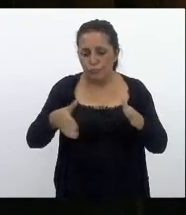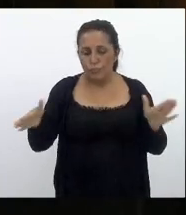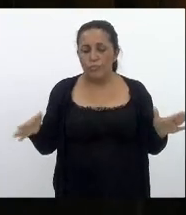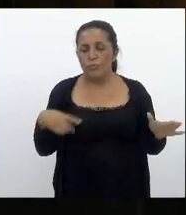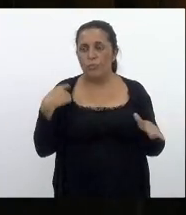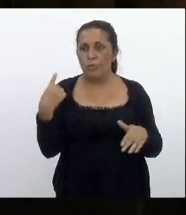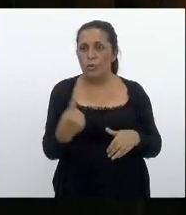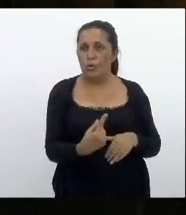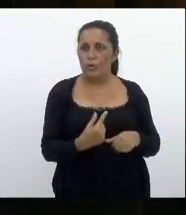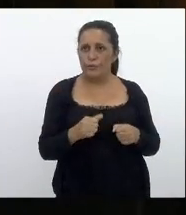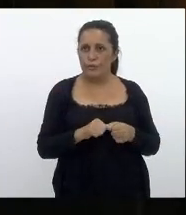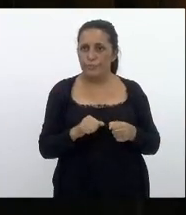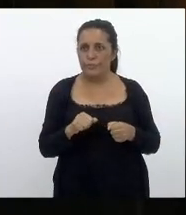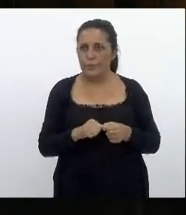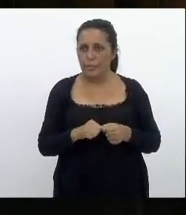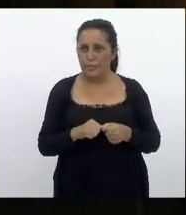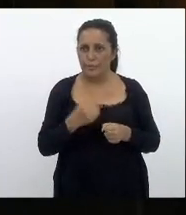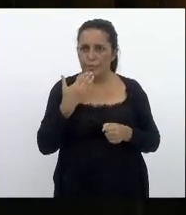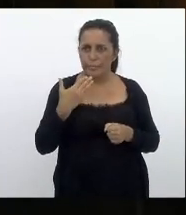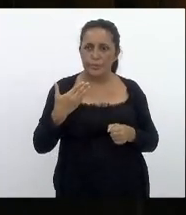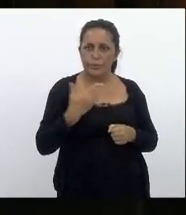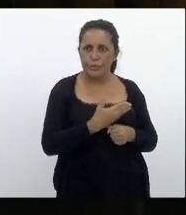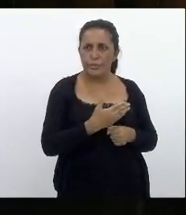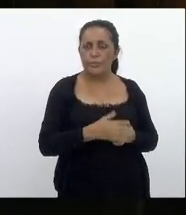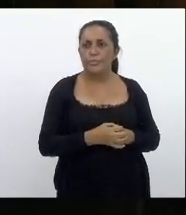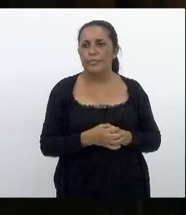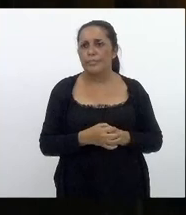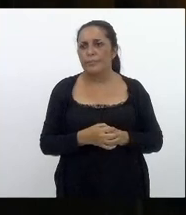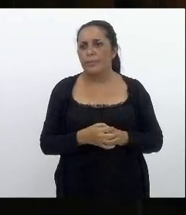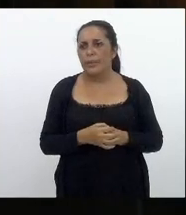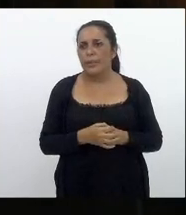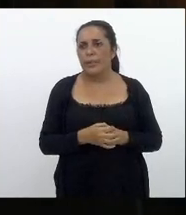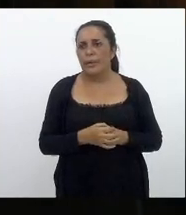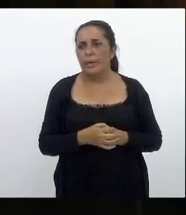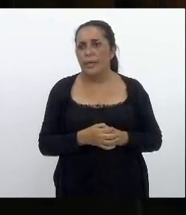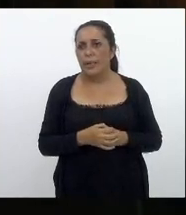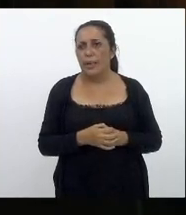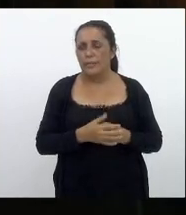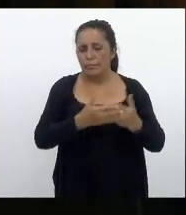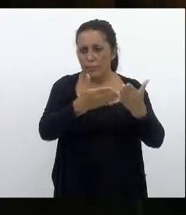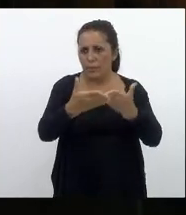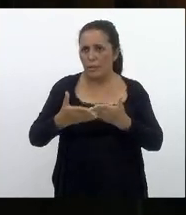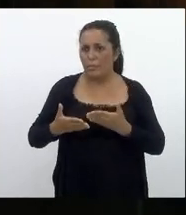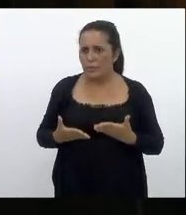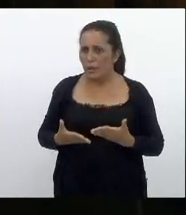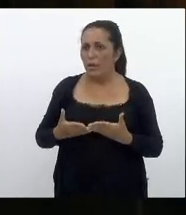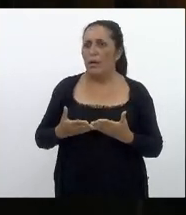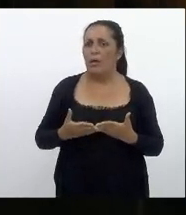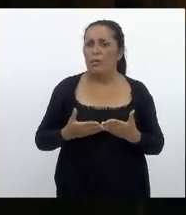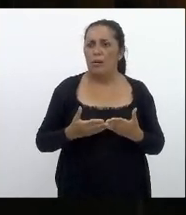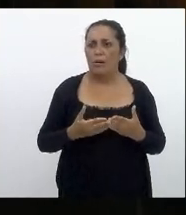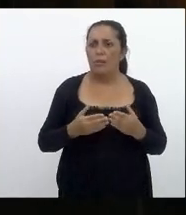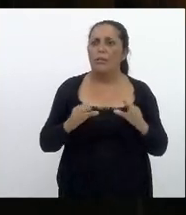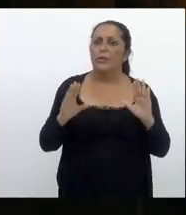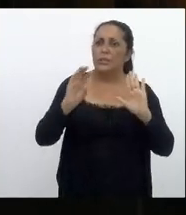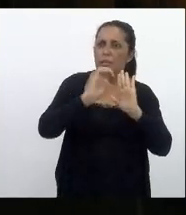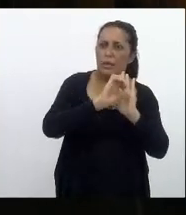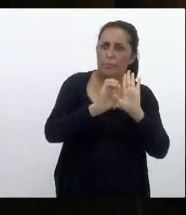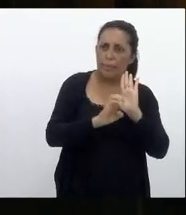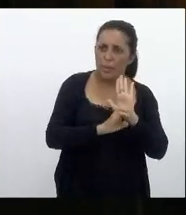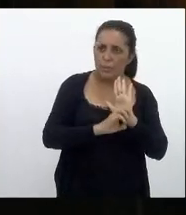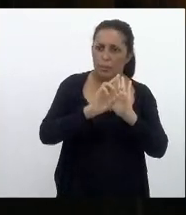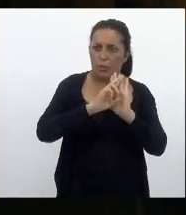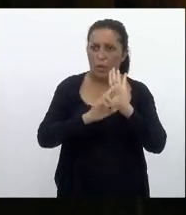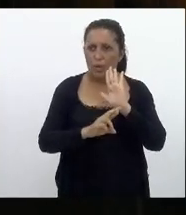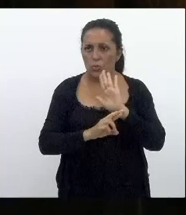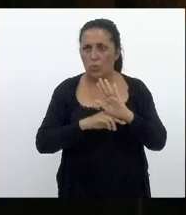fizemos pedindo inclusive essa recepção das sugestões e emendas para o relator